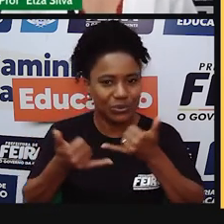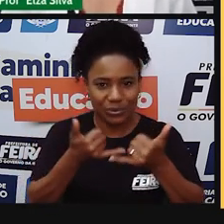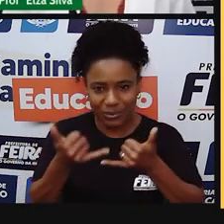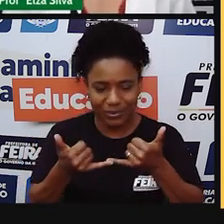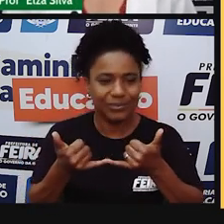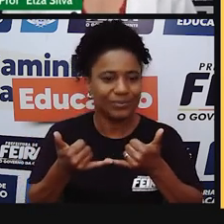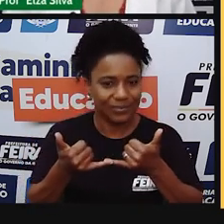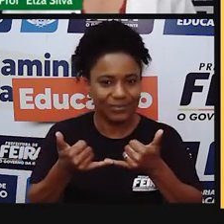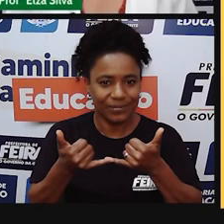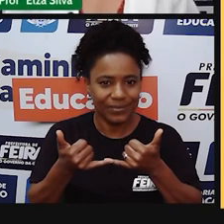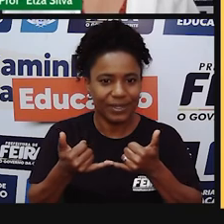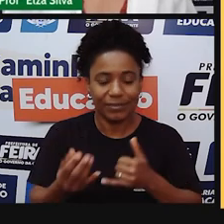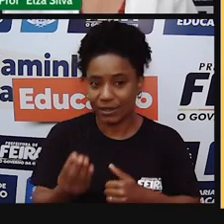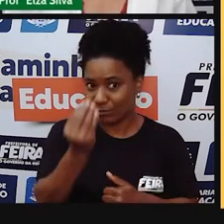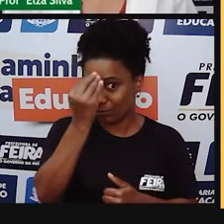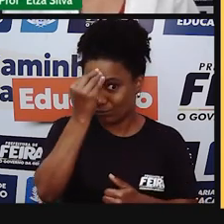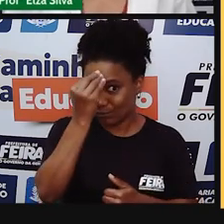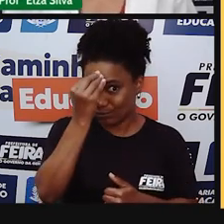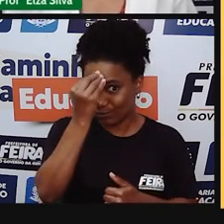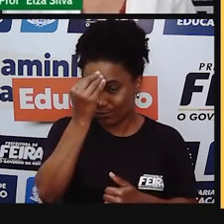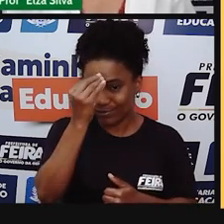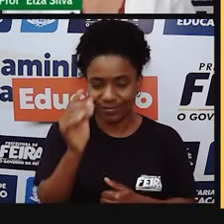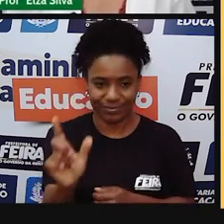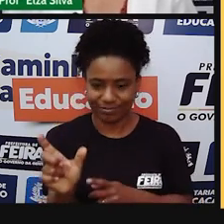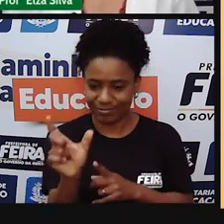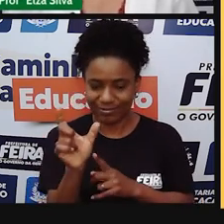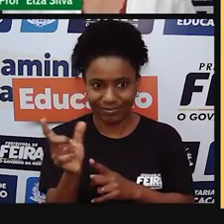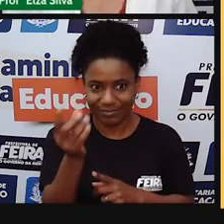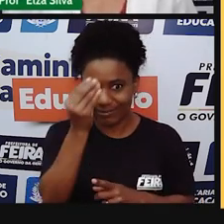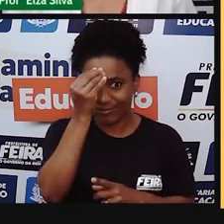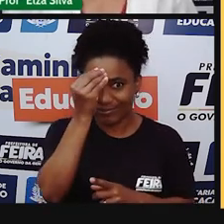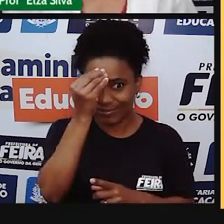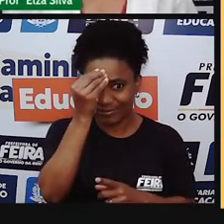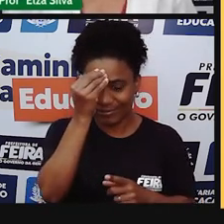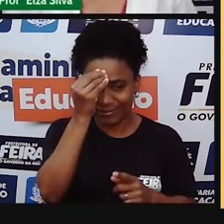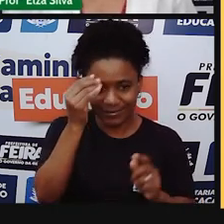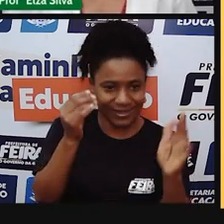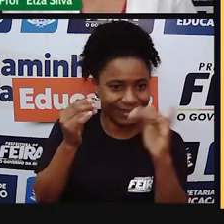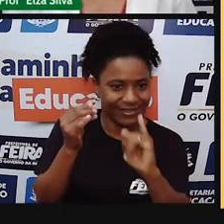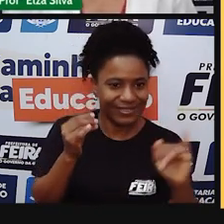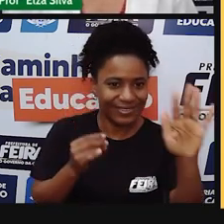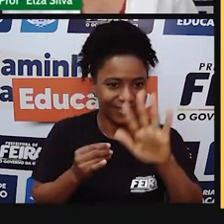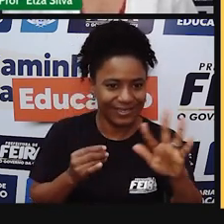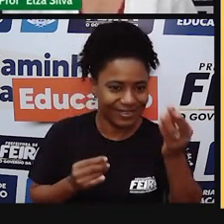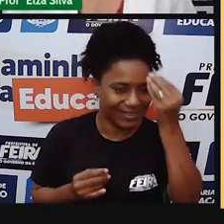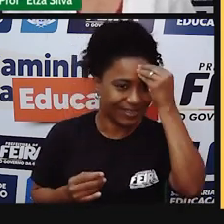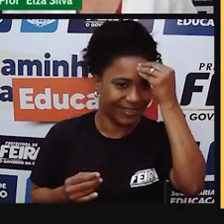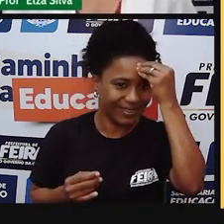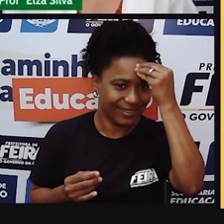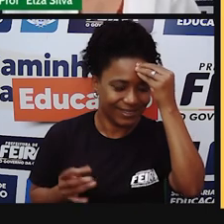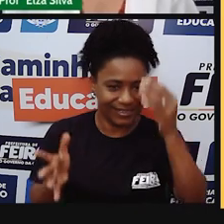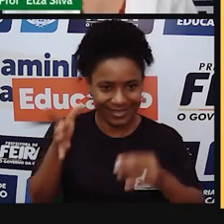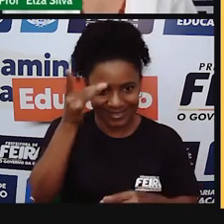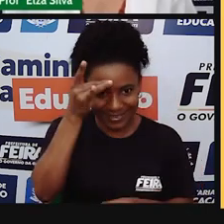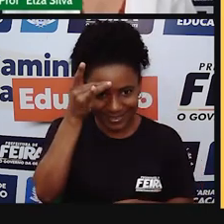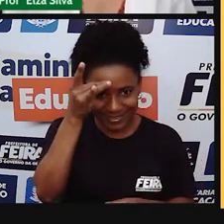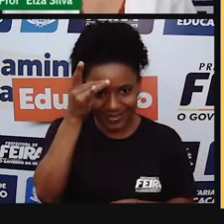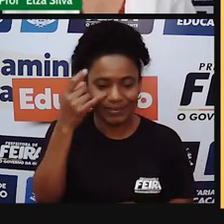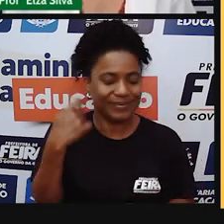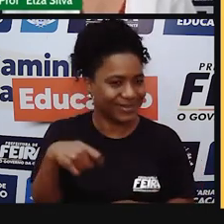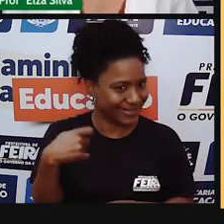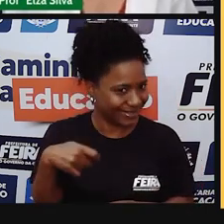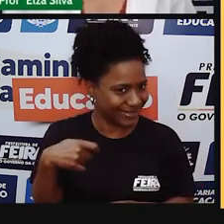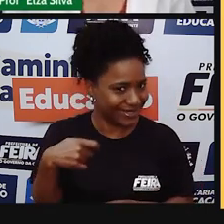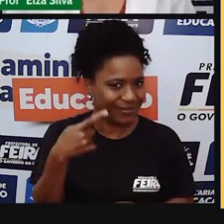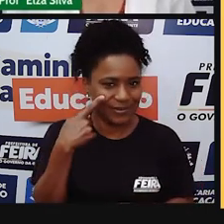Match Pairs é como se fosse um memory game, uma espécie de jogo de memória. E o tema da nossa atividade é